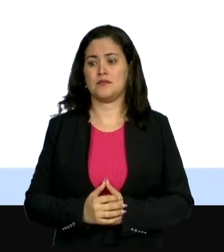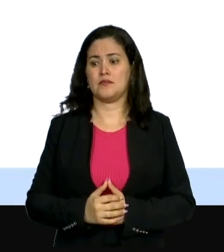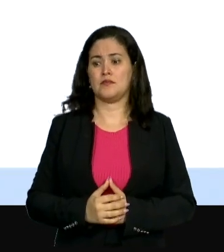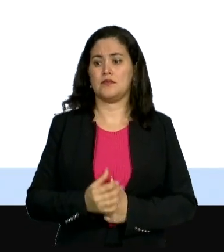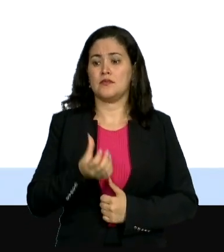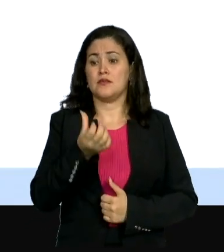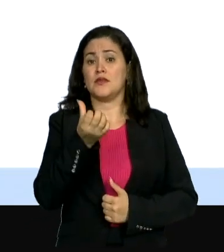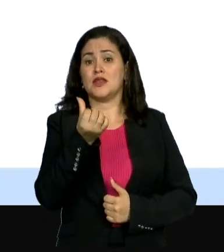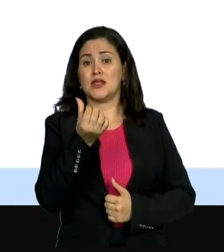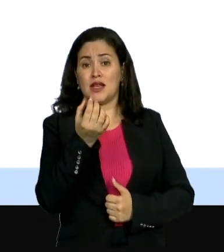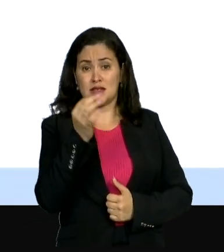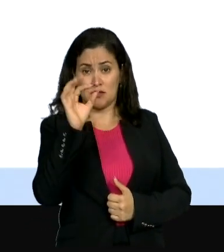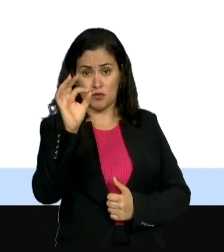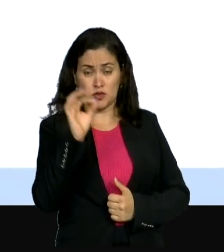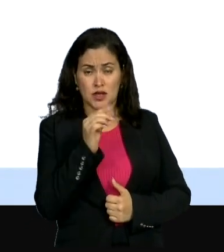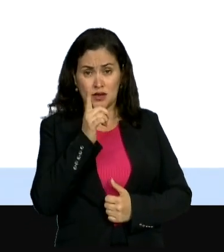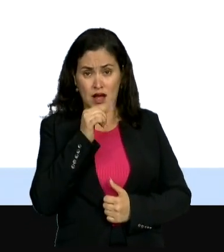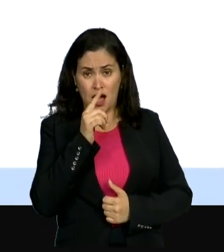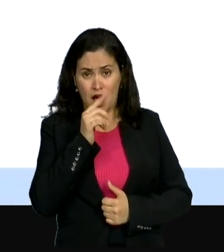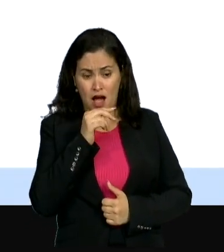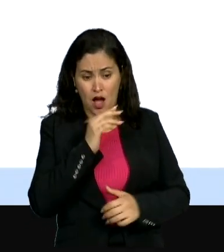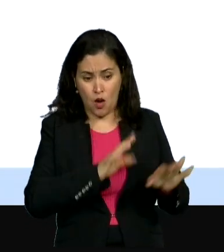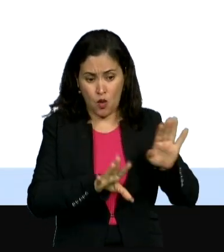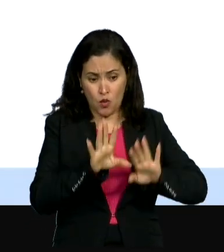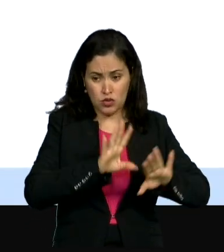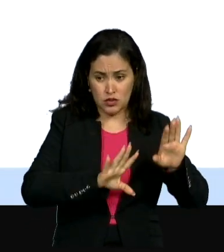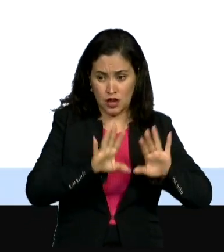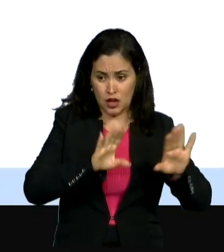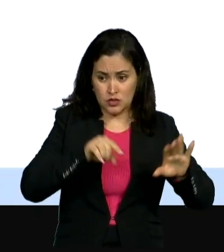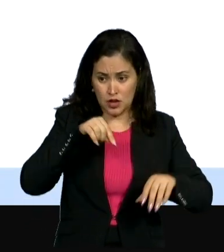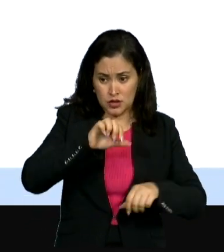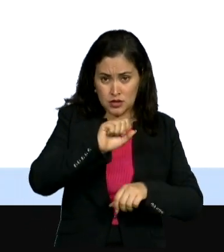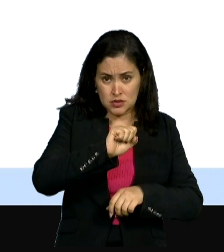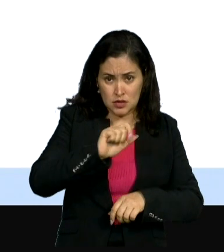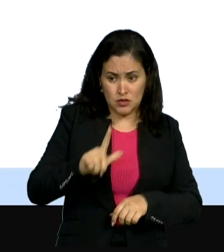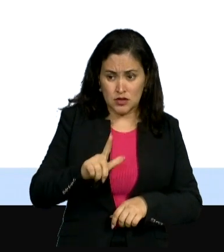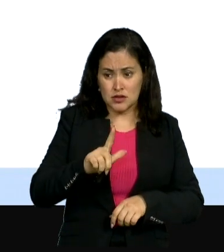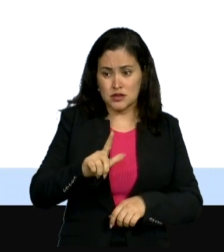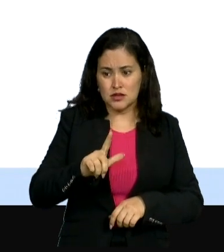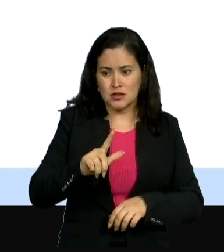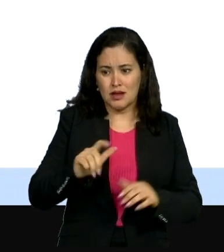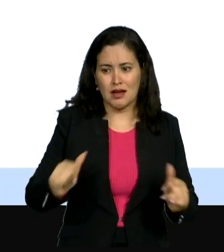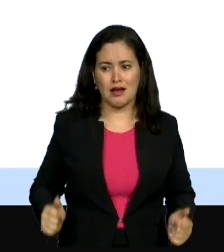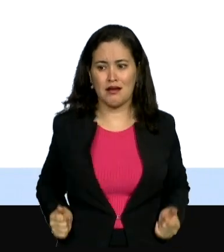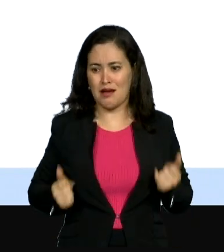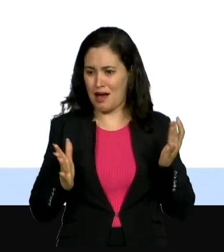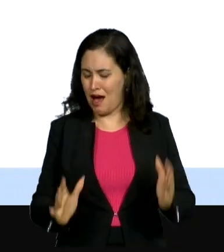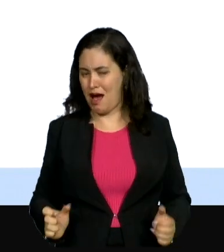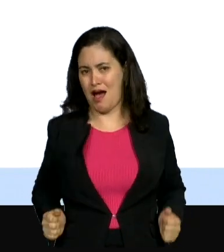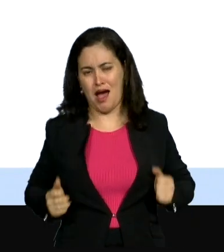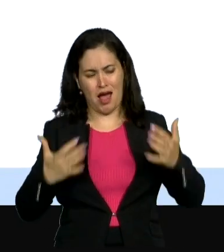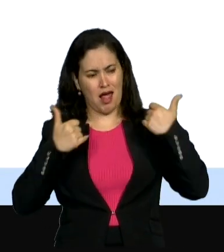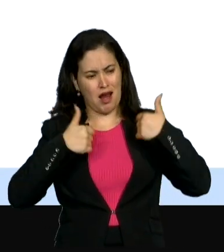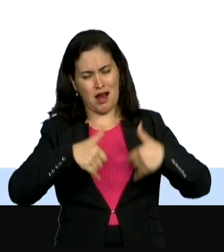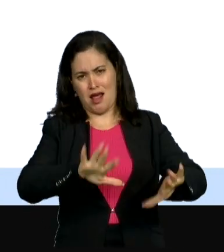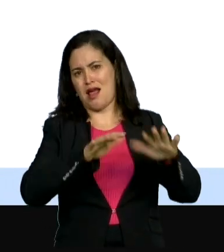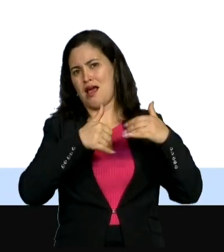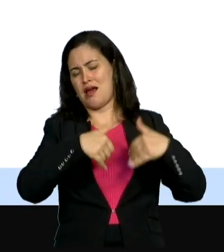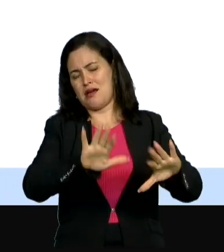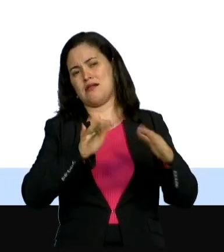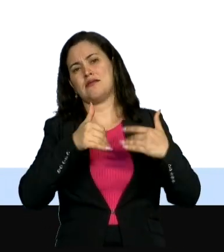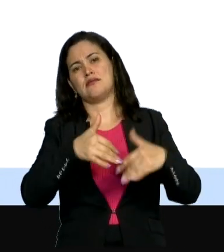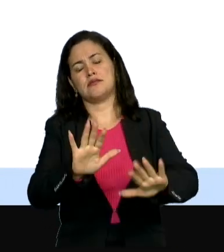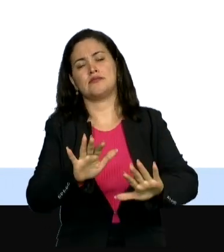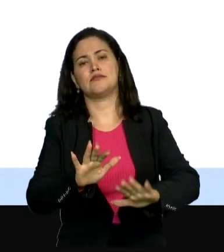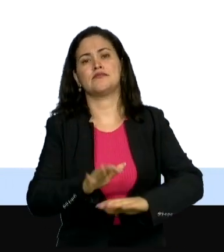tratada na capital, São Luís, ela é desperdiçada. E essa falha, Arnaldo Melo, que nós